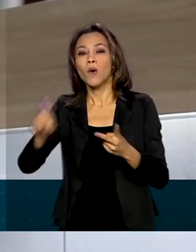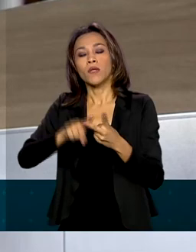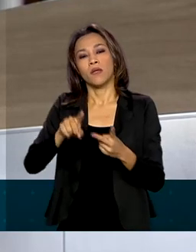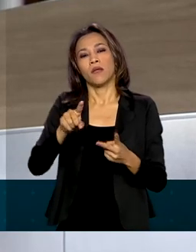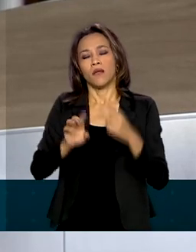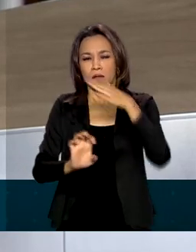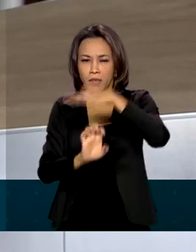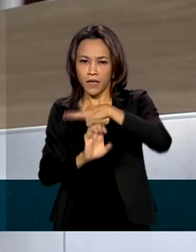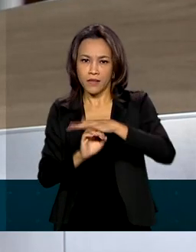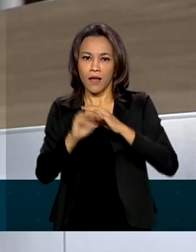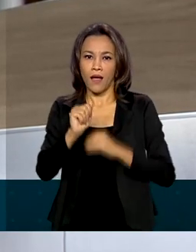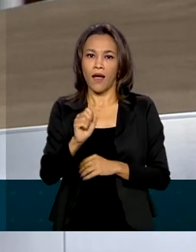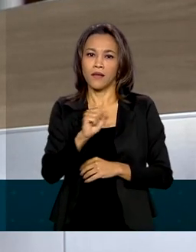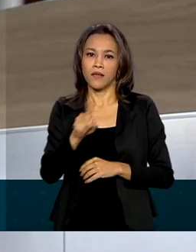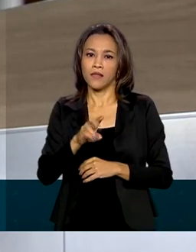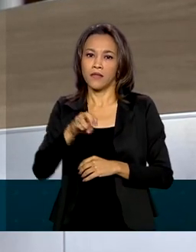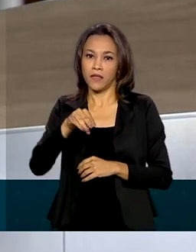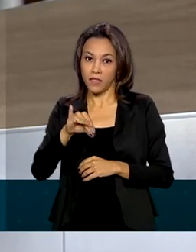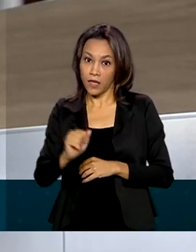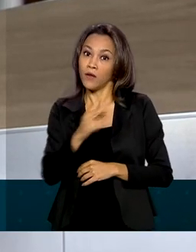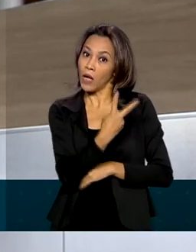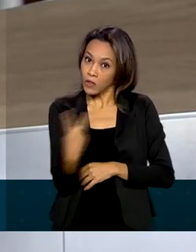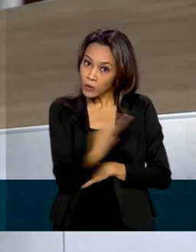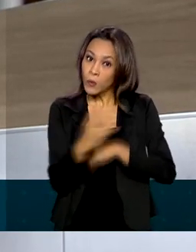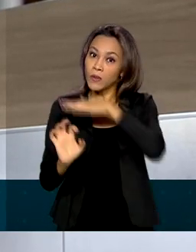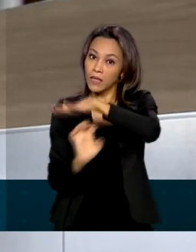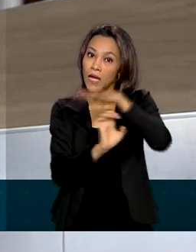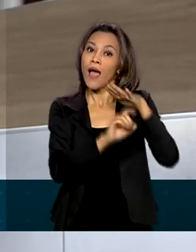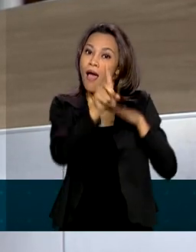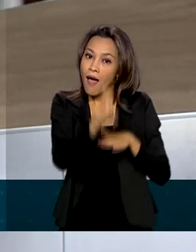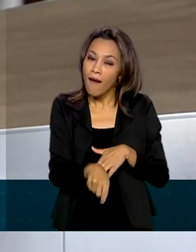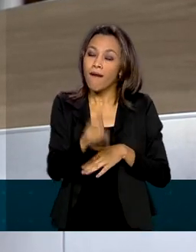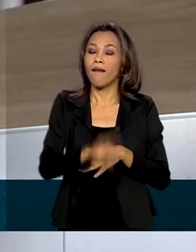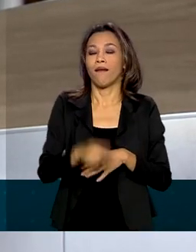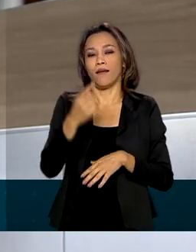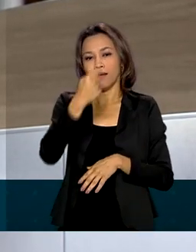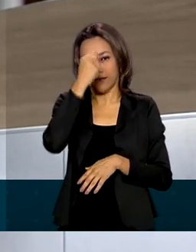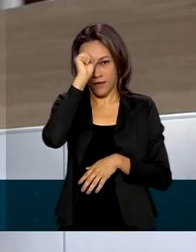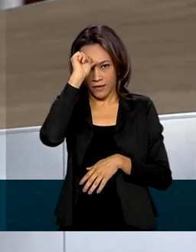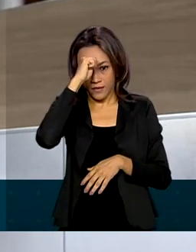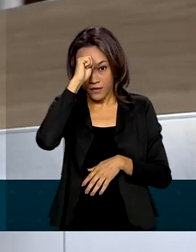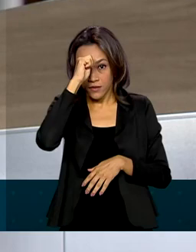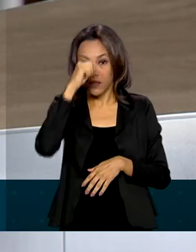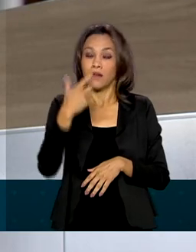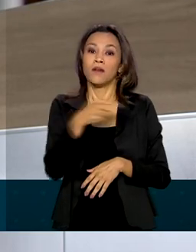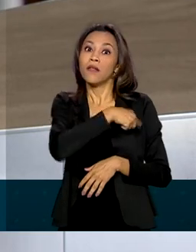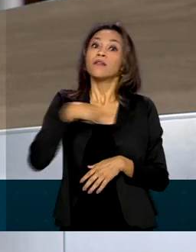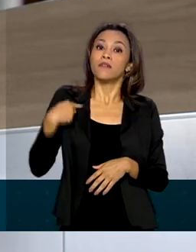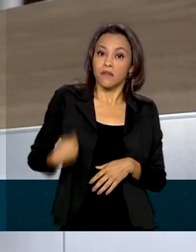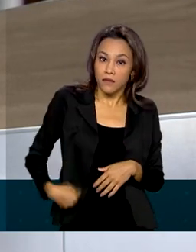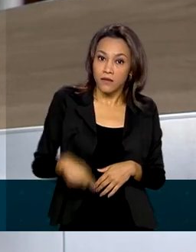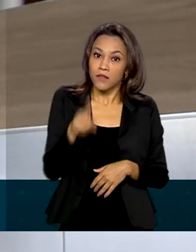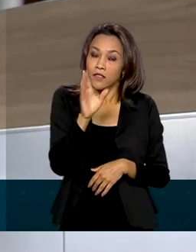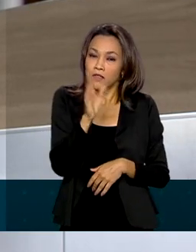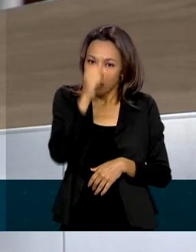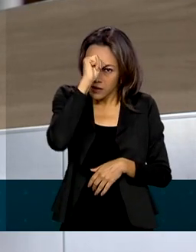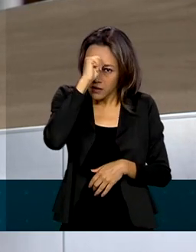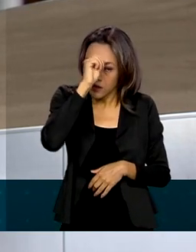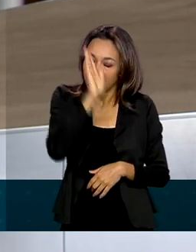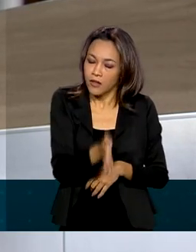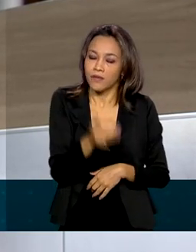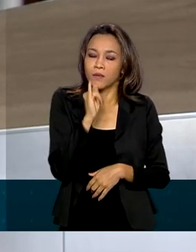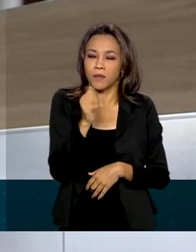Em dezembro, foi autorizada a importação em caráter excepcional de mais de 2 milhões de doses